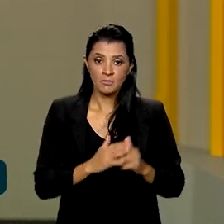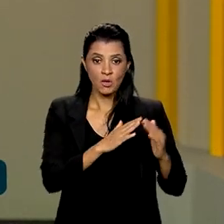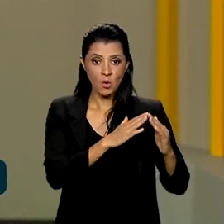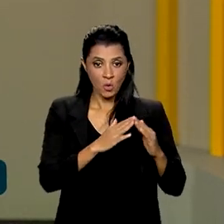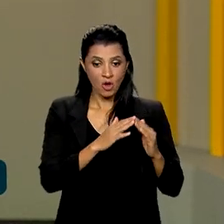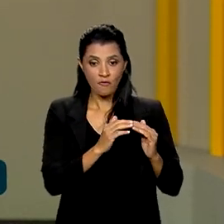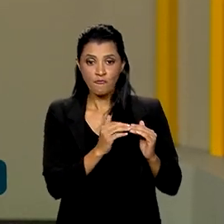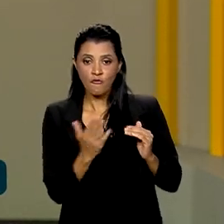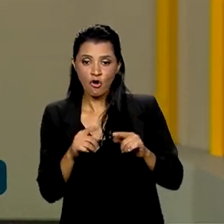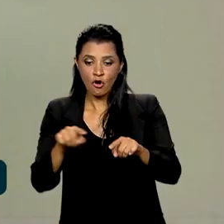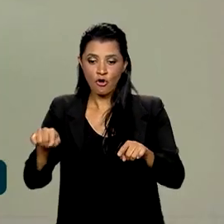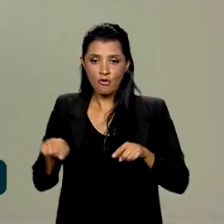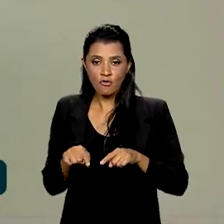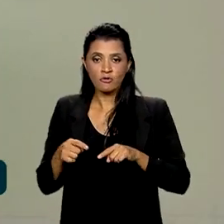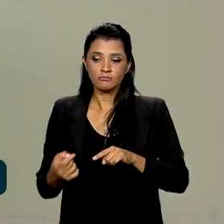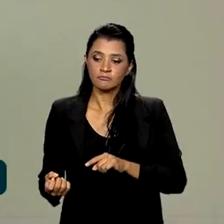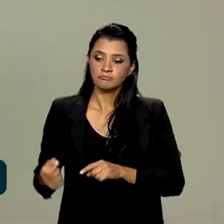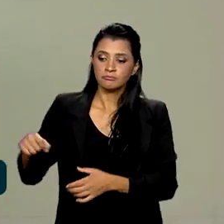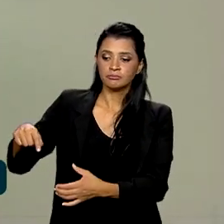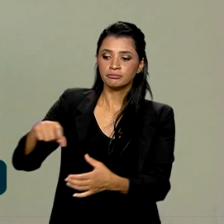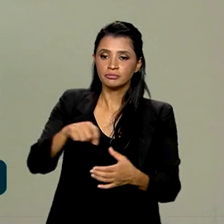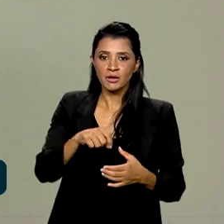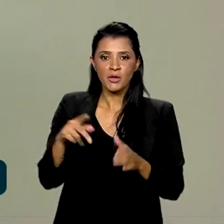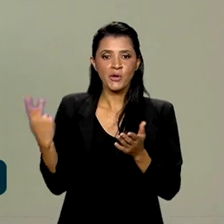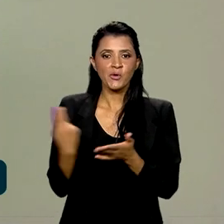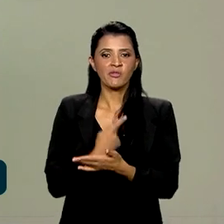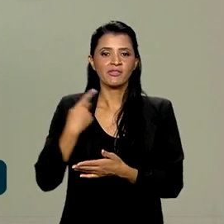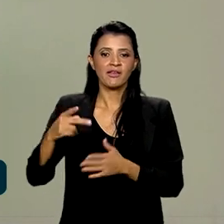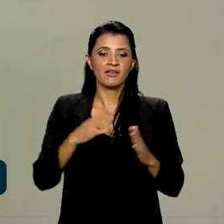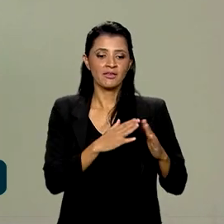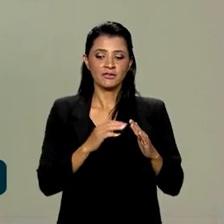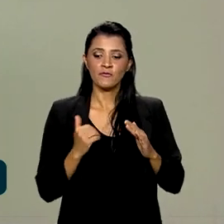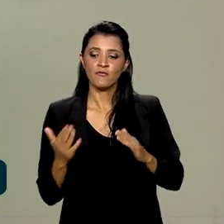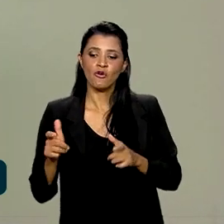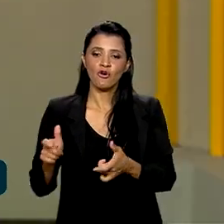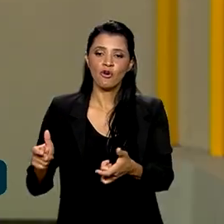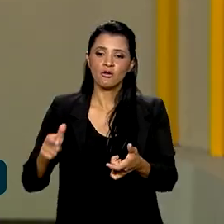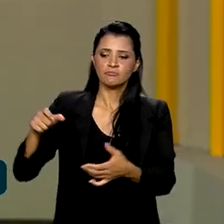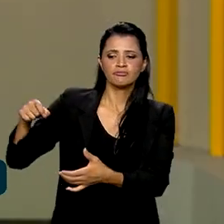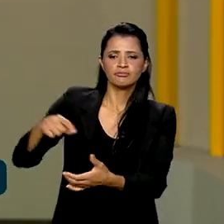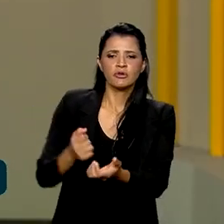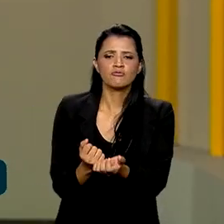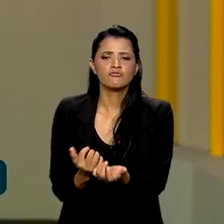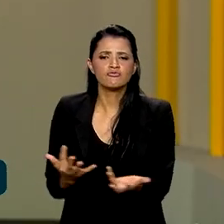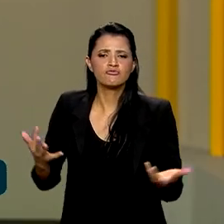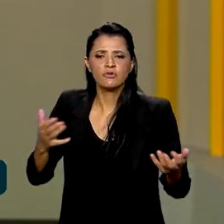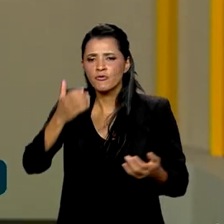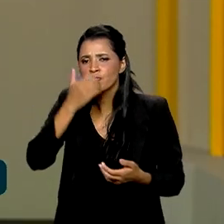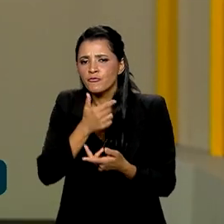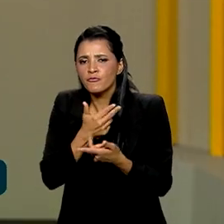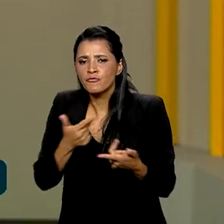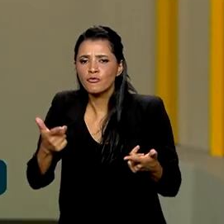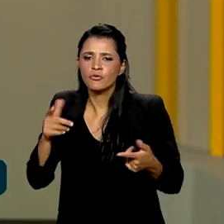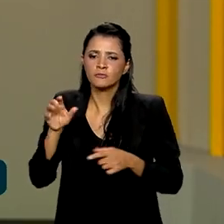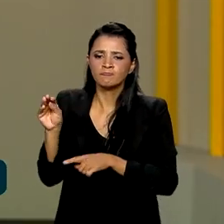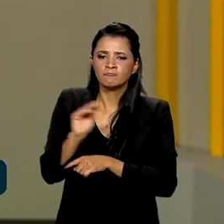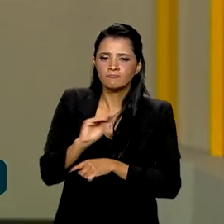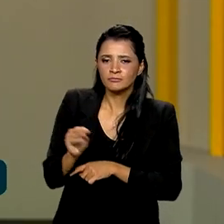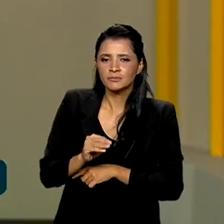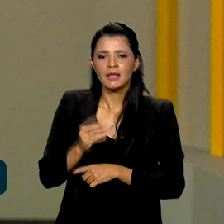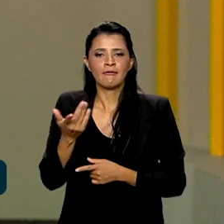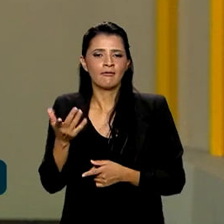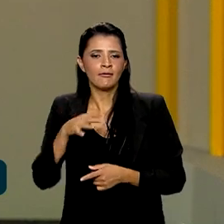pátios que acontecem ali no quintal das mulheres, onde elas produzem hortaliças, frutíferas, criam animais como